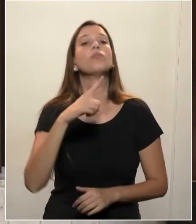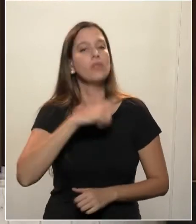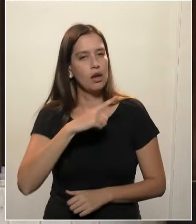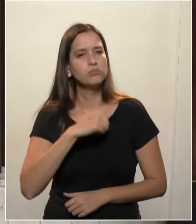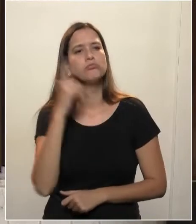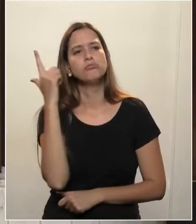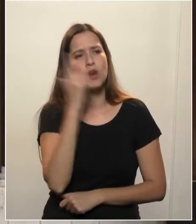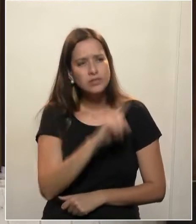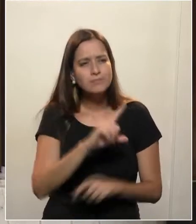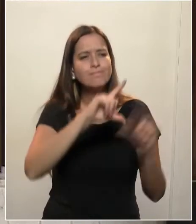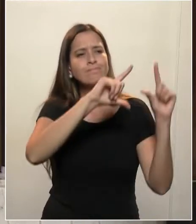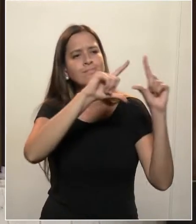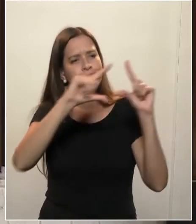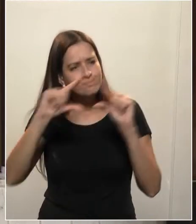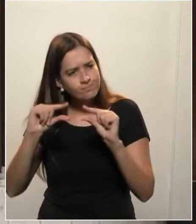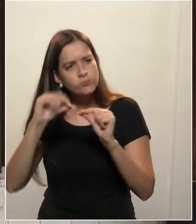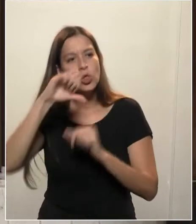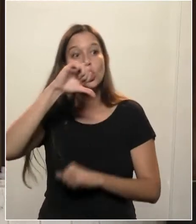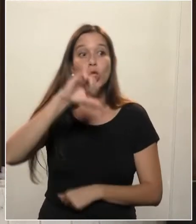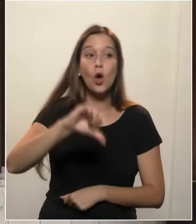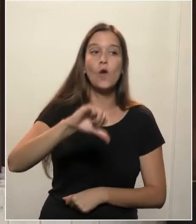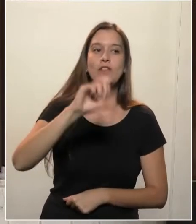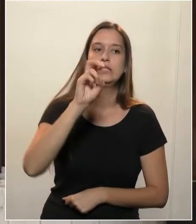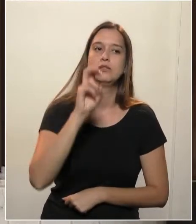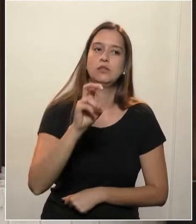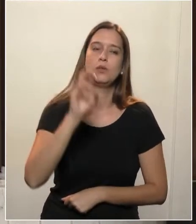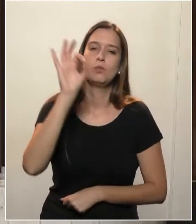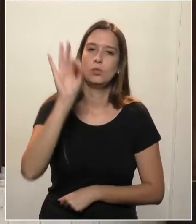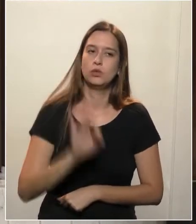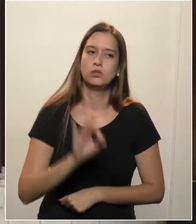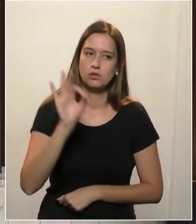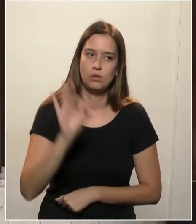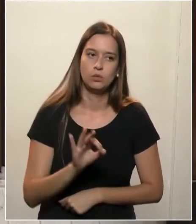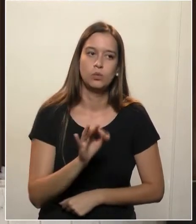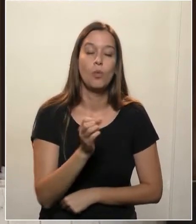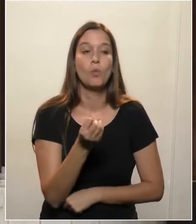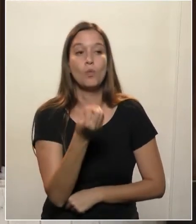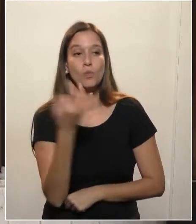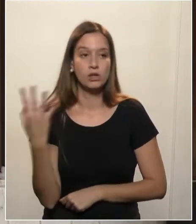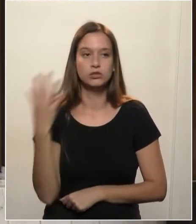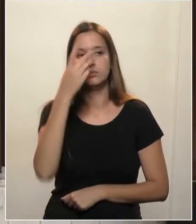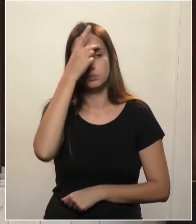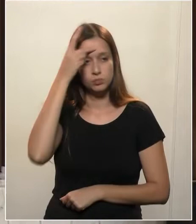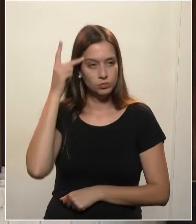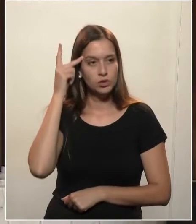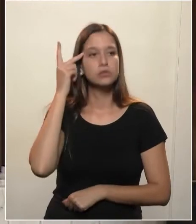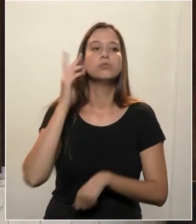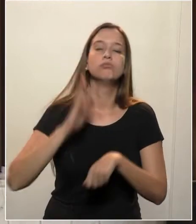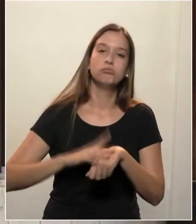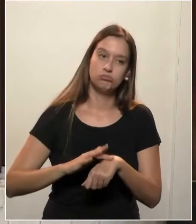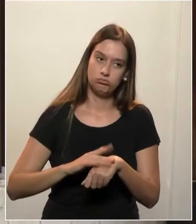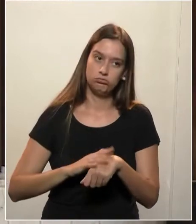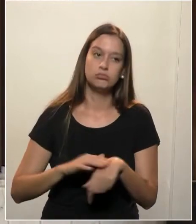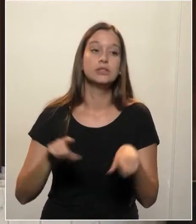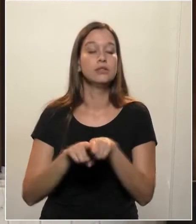95% o número de casos e o número de óbitos.